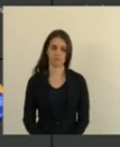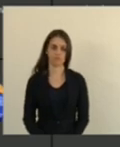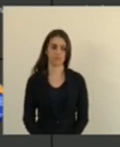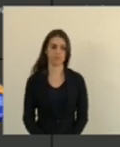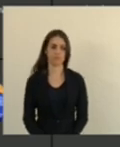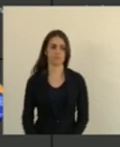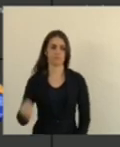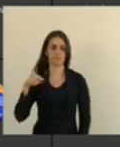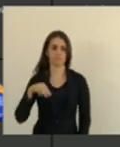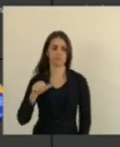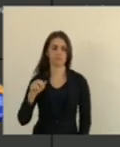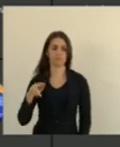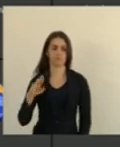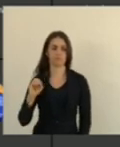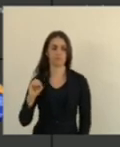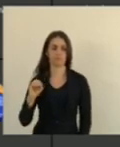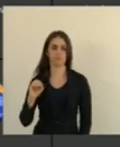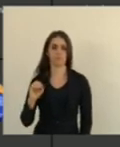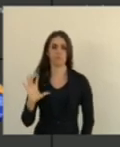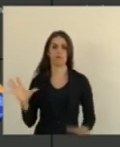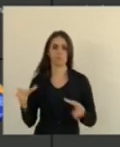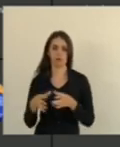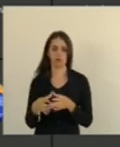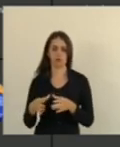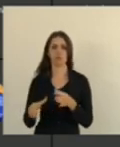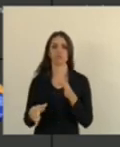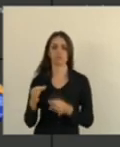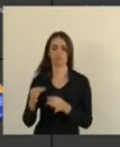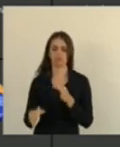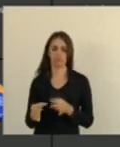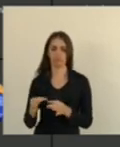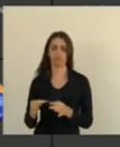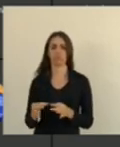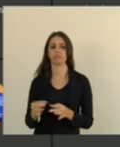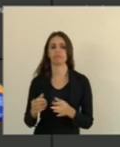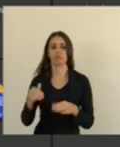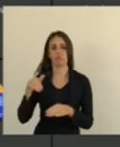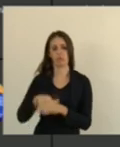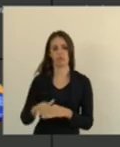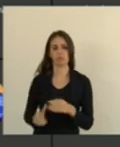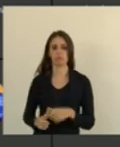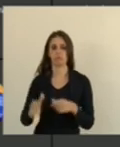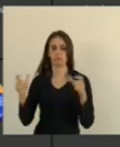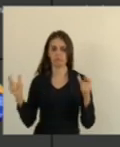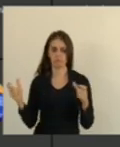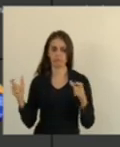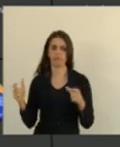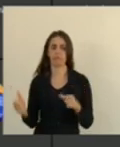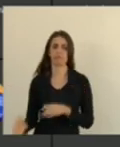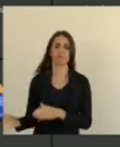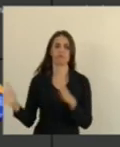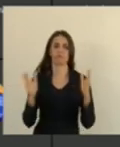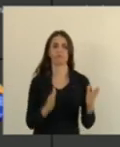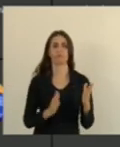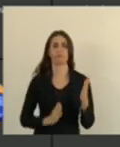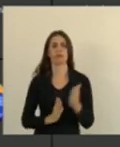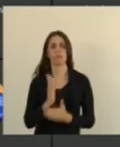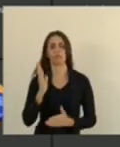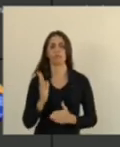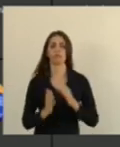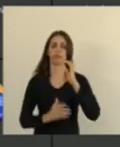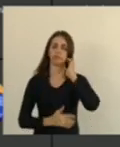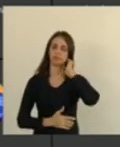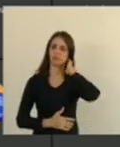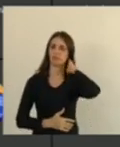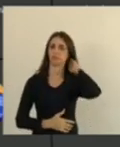Marcelo Sá Tendo maioria Na comissão De justiça A matéria Fica aprovada Vamos